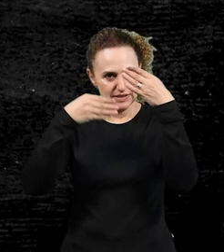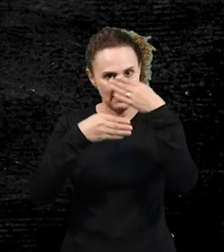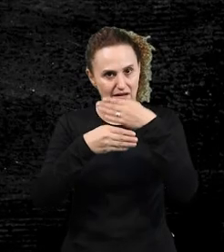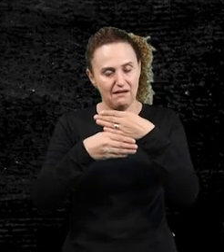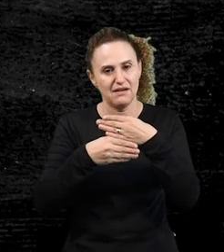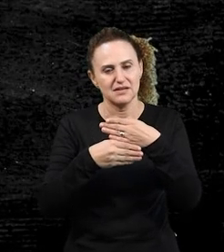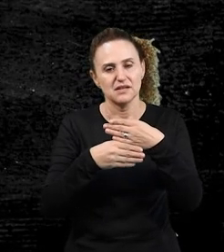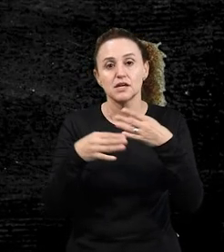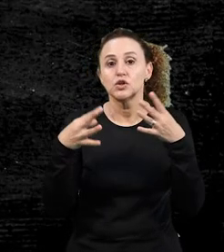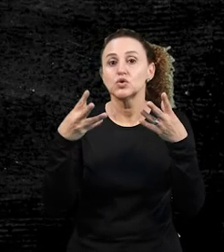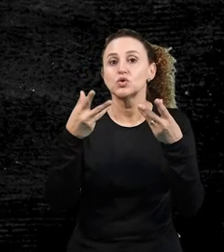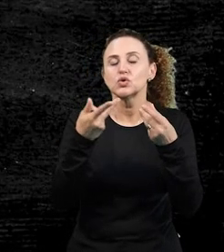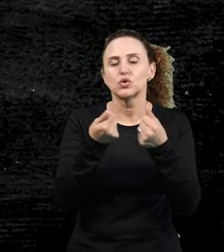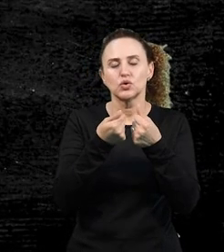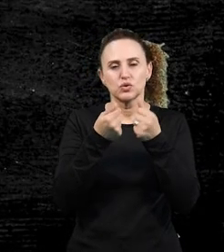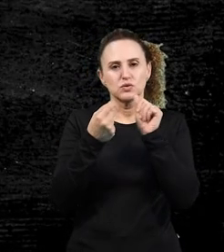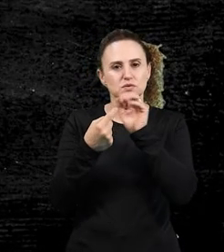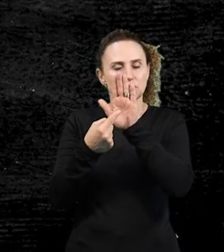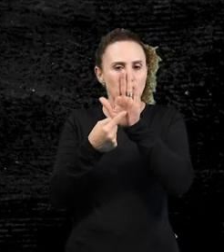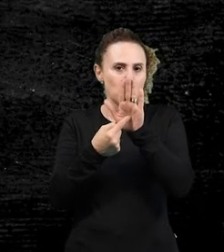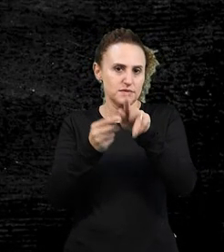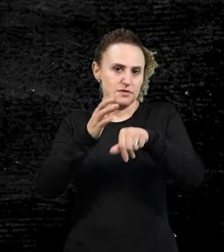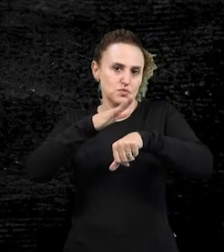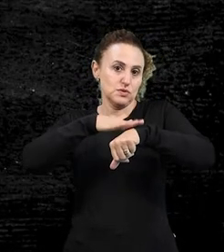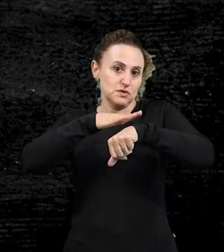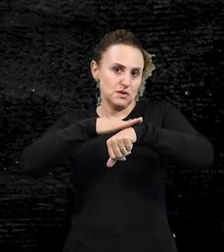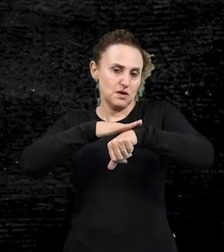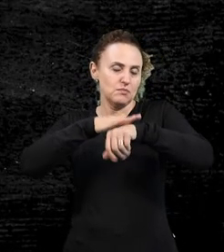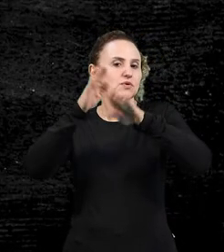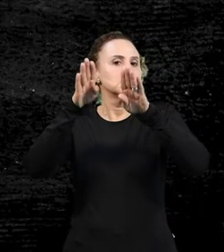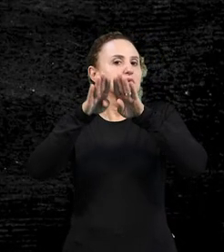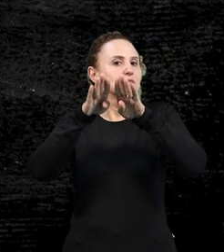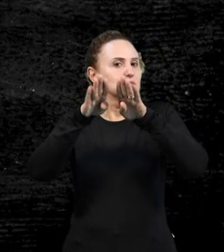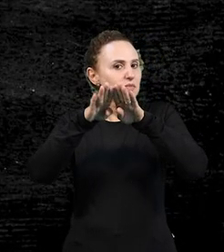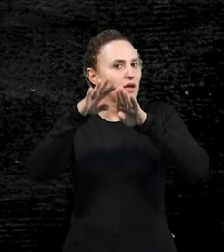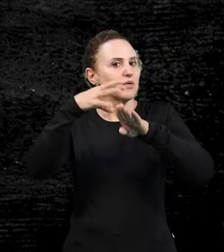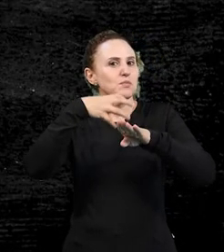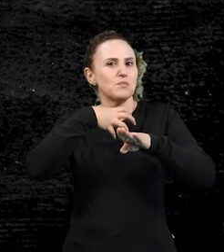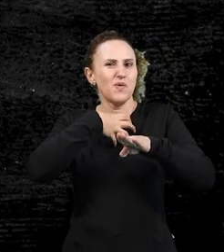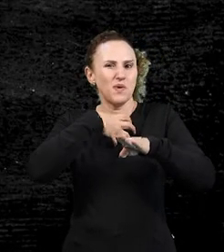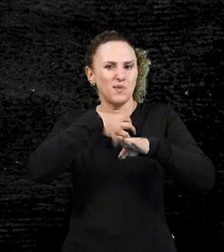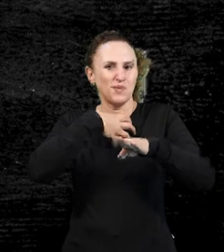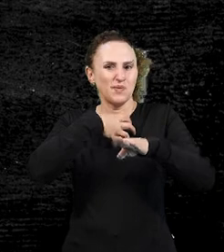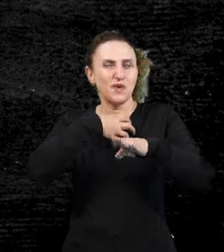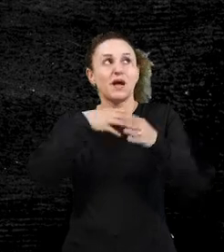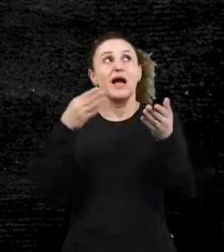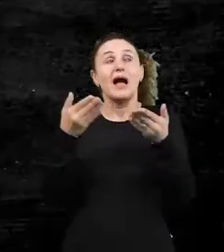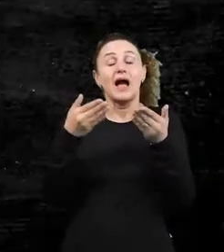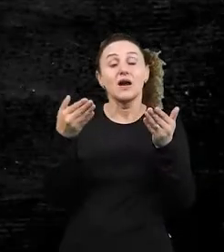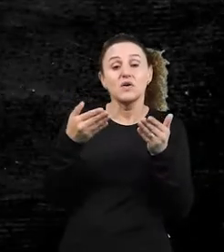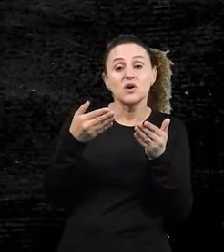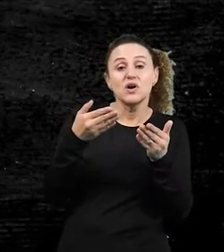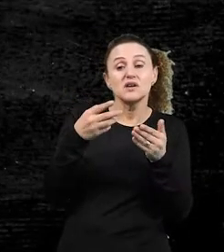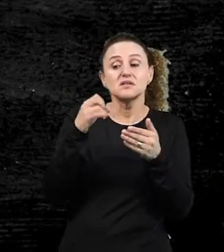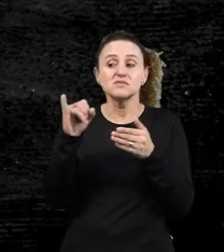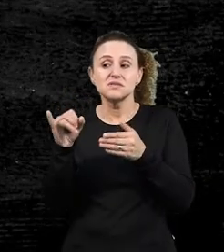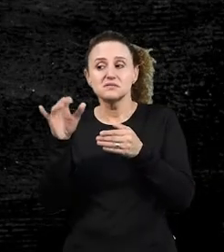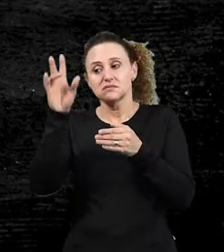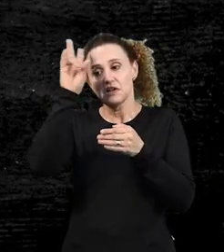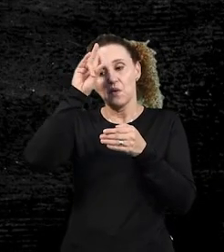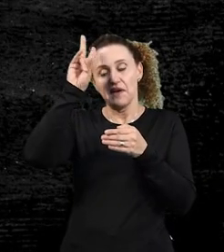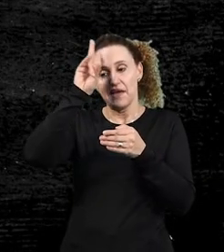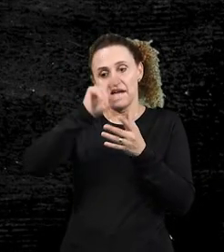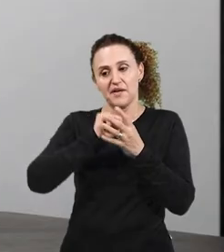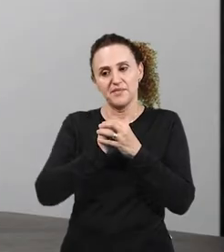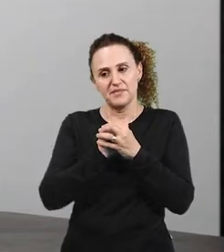morfemas indicando o tempo e modo. Agora, se vocês não lembrarem quais são